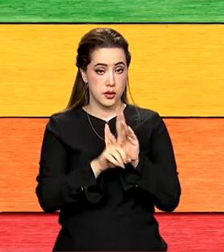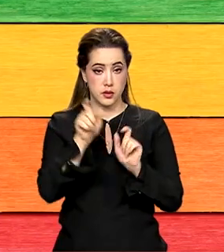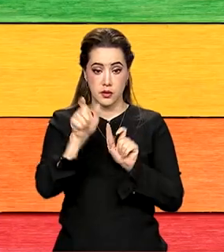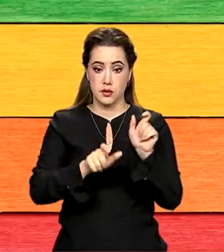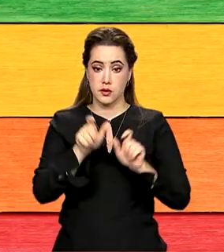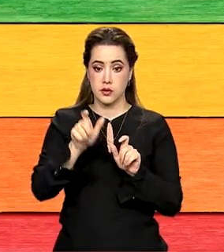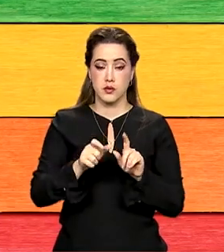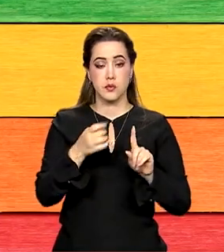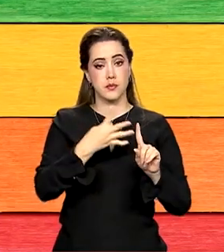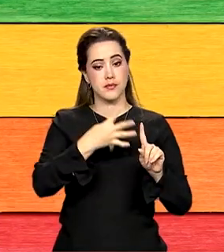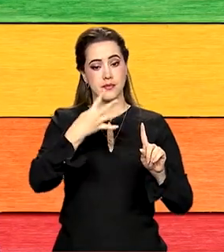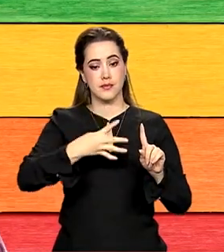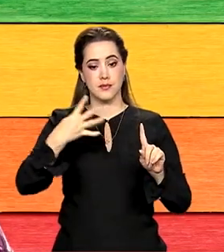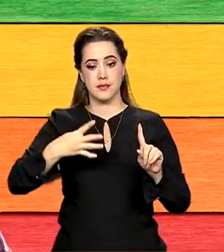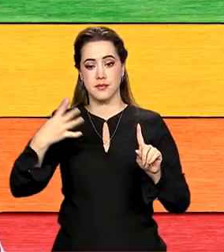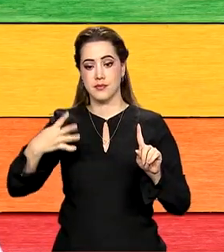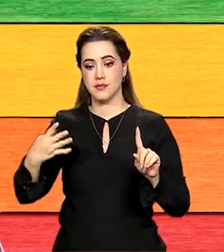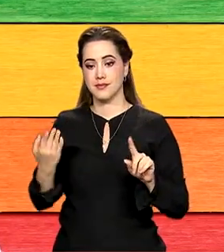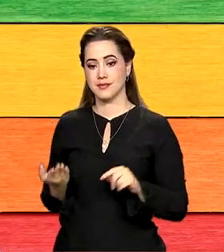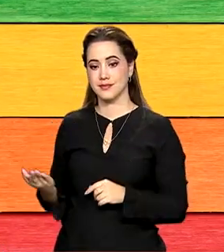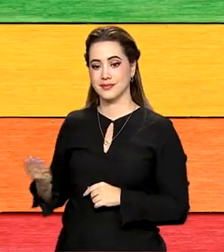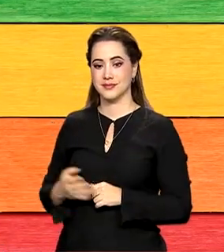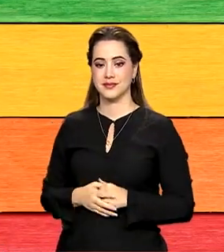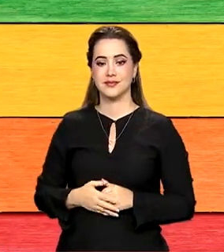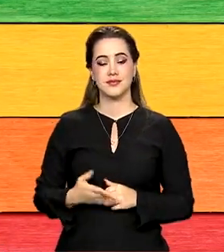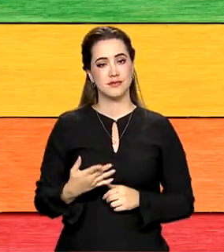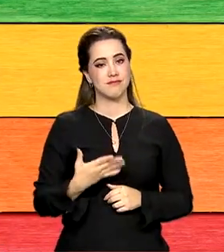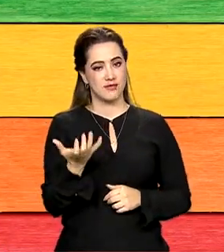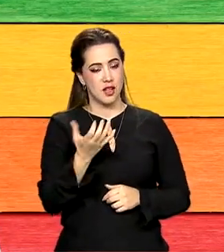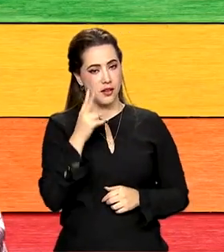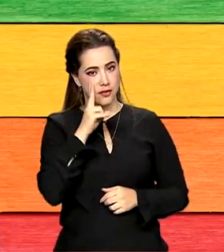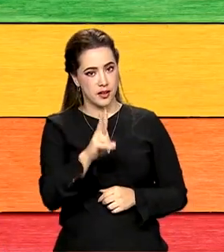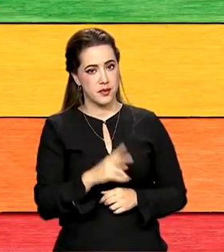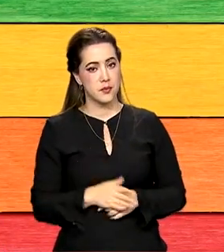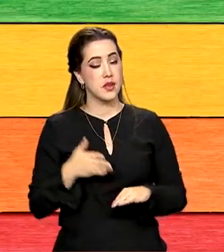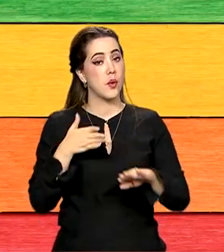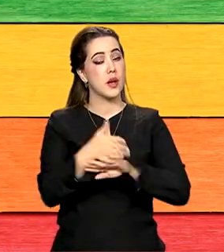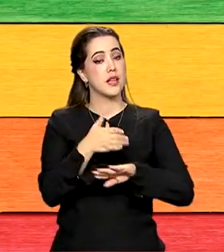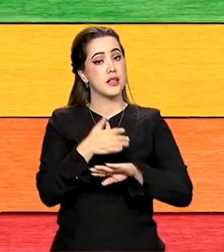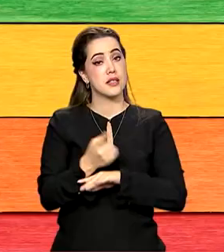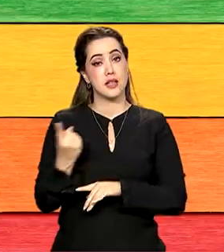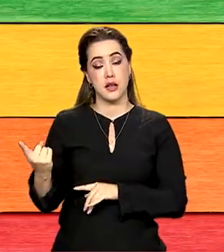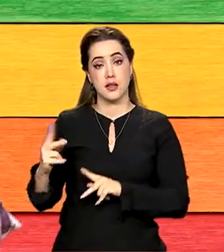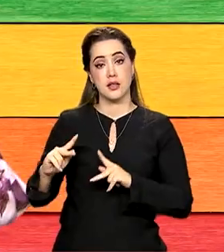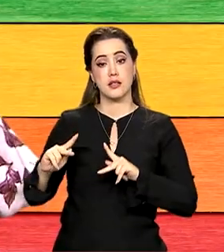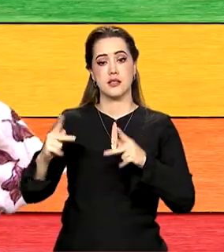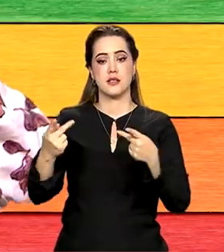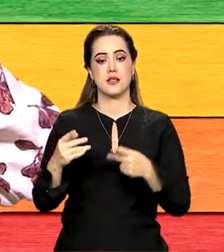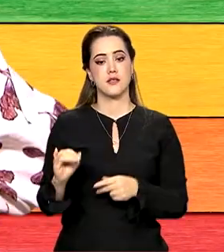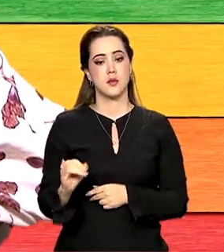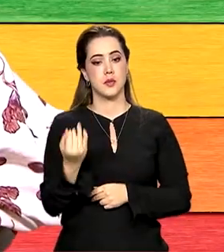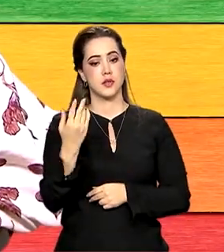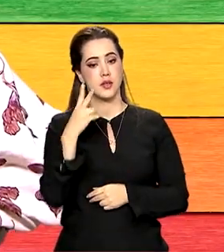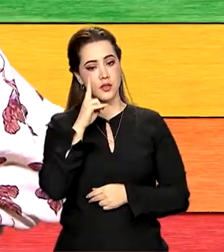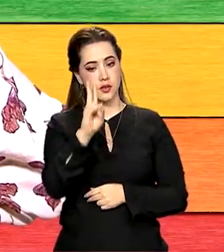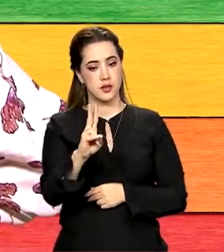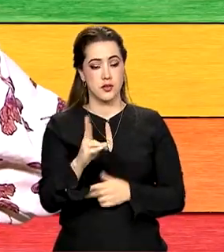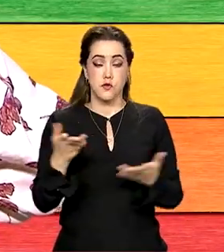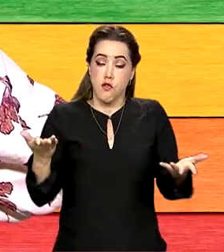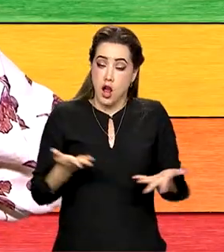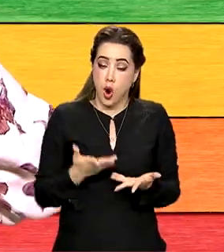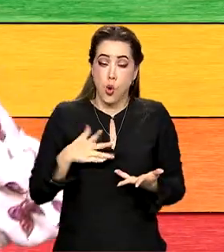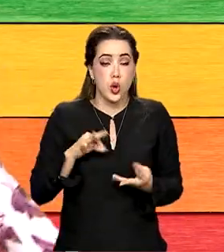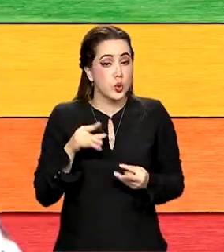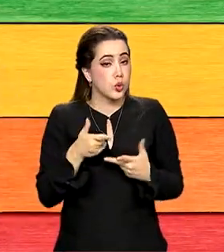LGBTQIA+. Interessou? Então entra aí nesse link que você vai aprender de uma vez